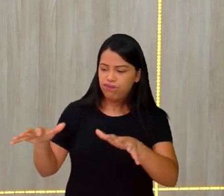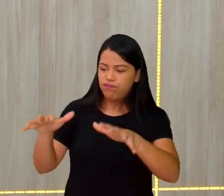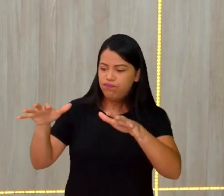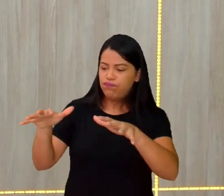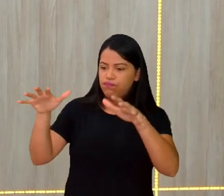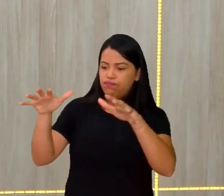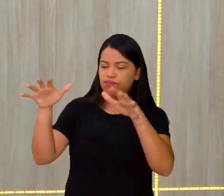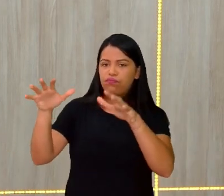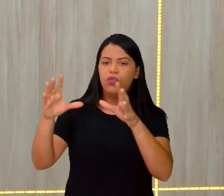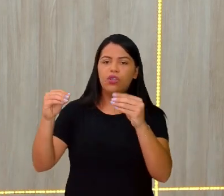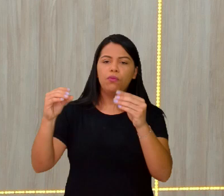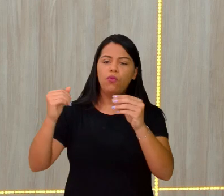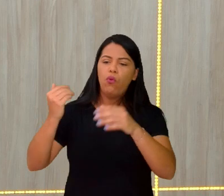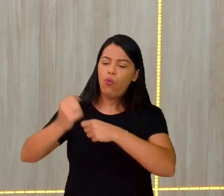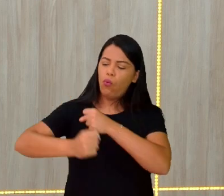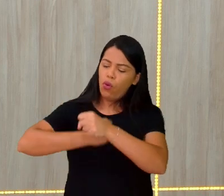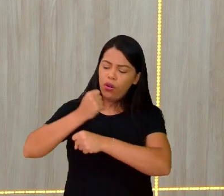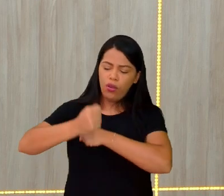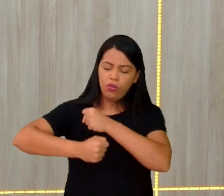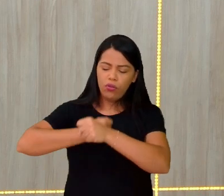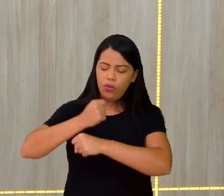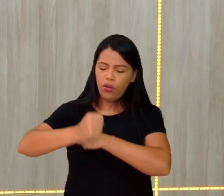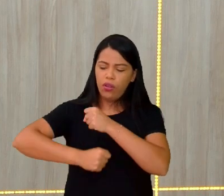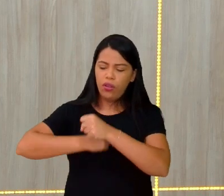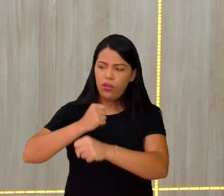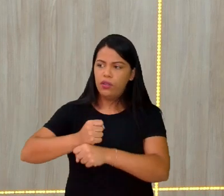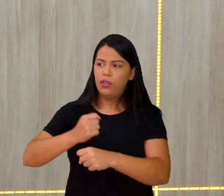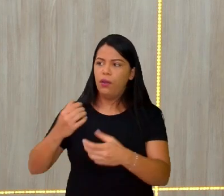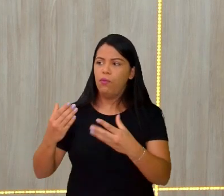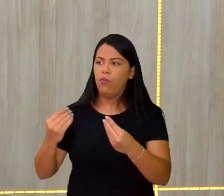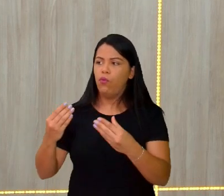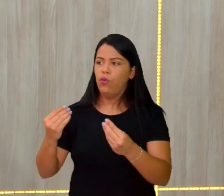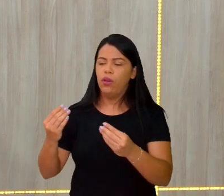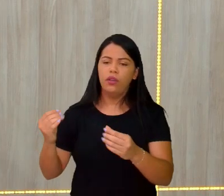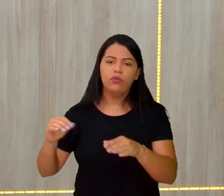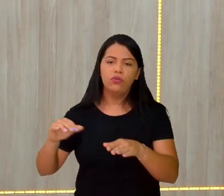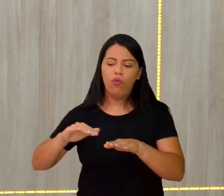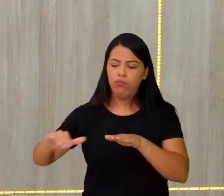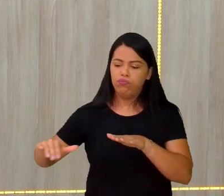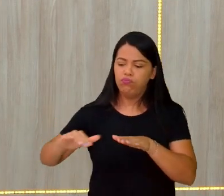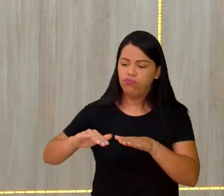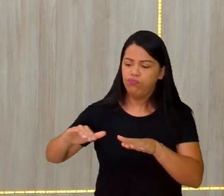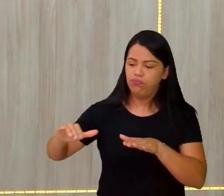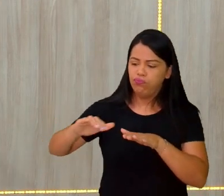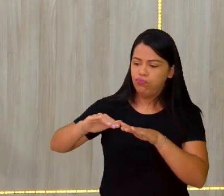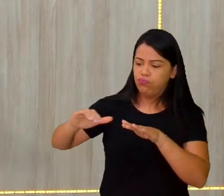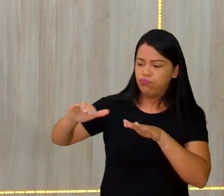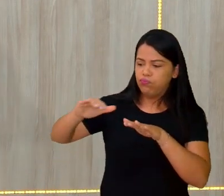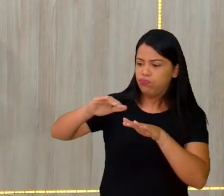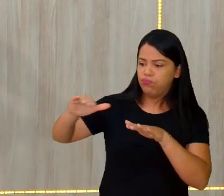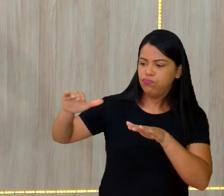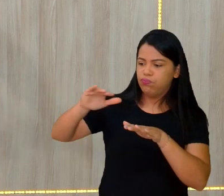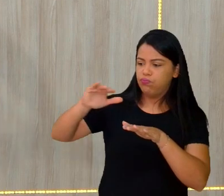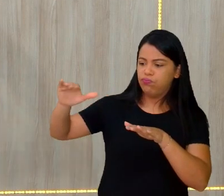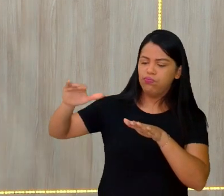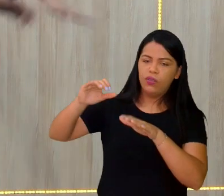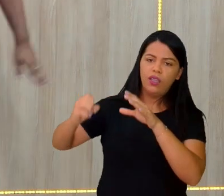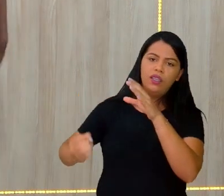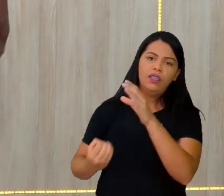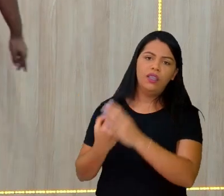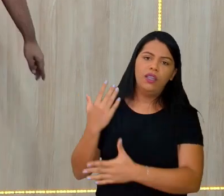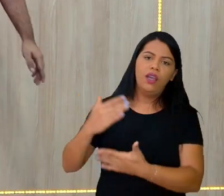ao passar dos anos. Que foram ali condicionados até formar uma estrutura